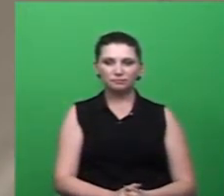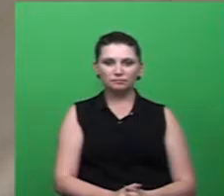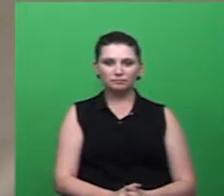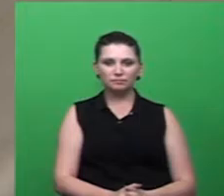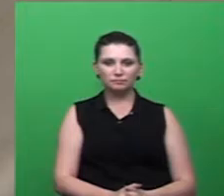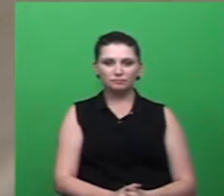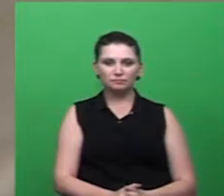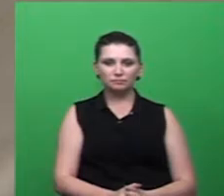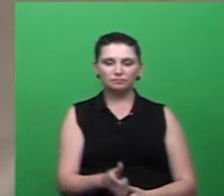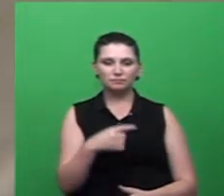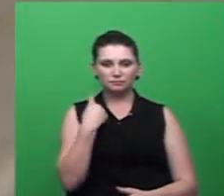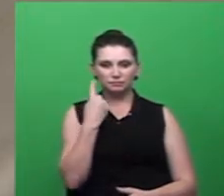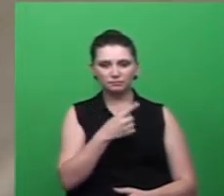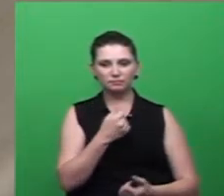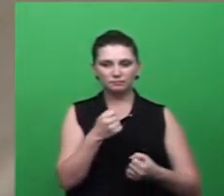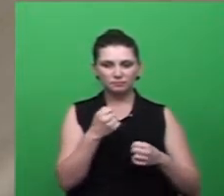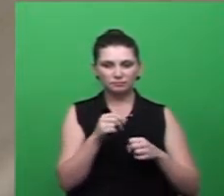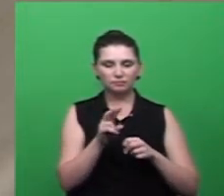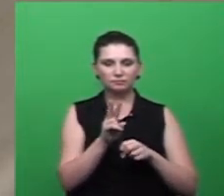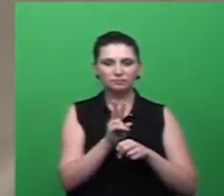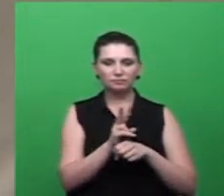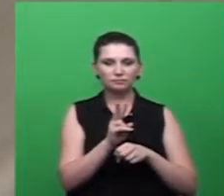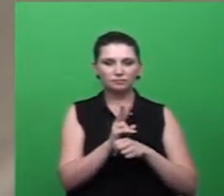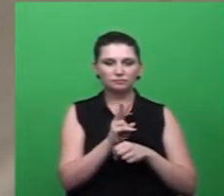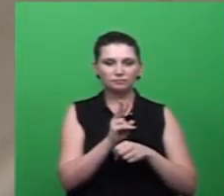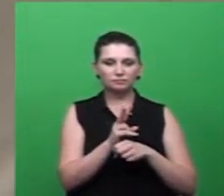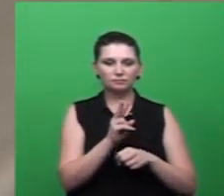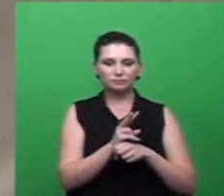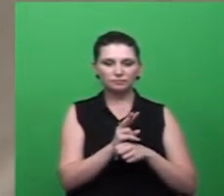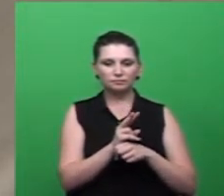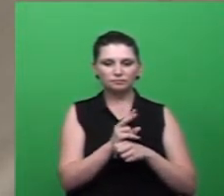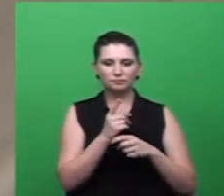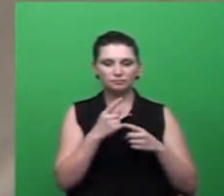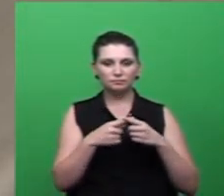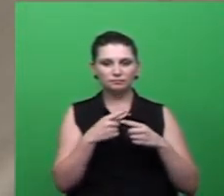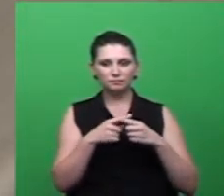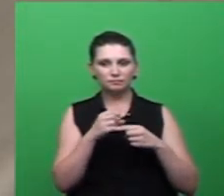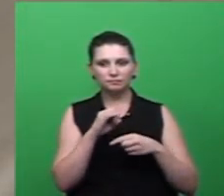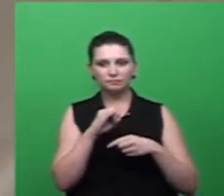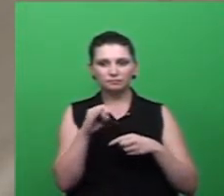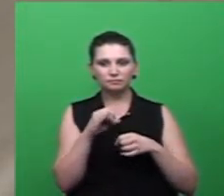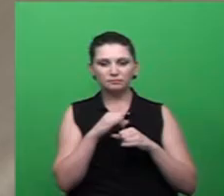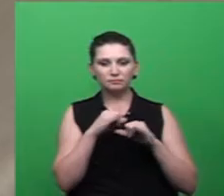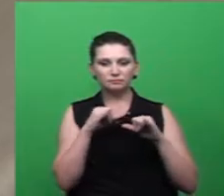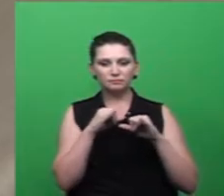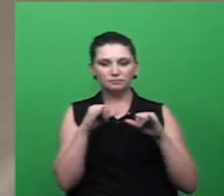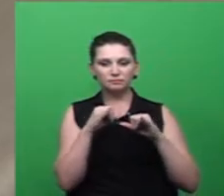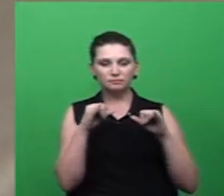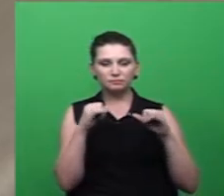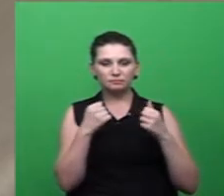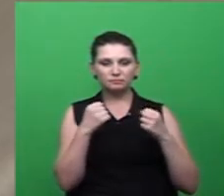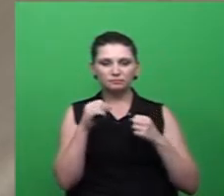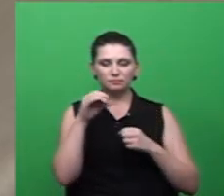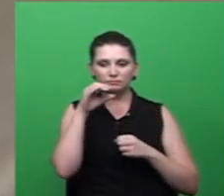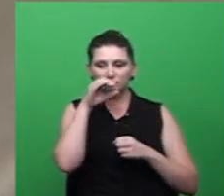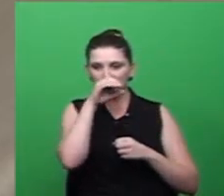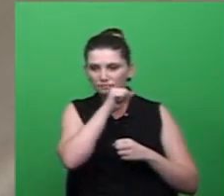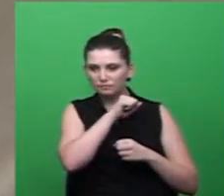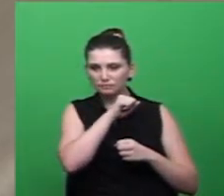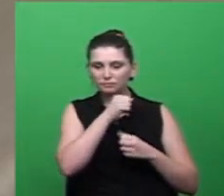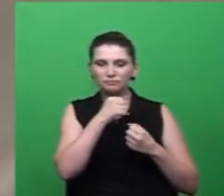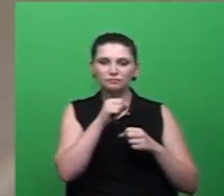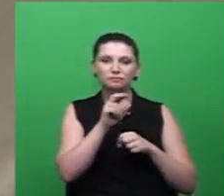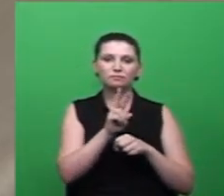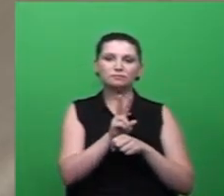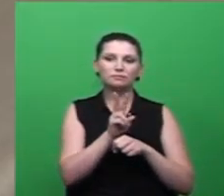no caso de a cidade estar infestada pelo mosquito, ou estar declarada como emergência no sentido de transmissão e doença da dengue,